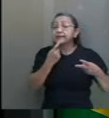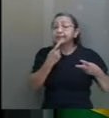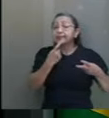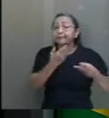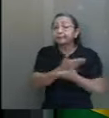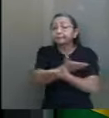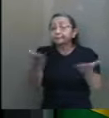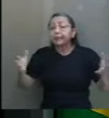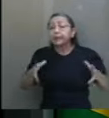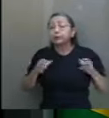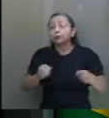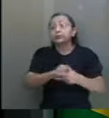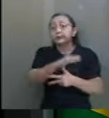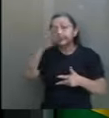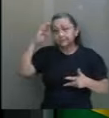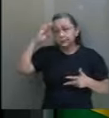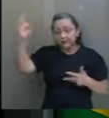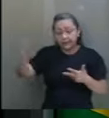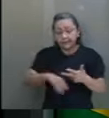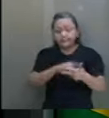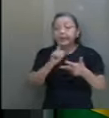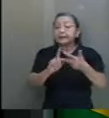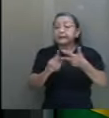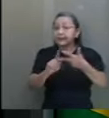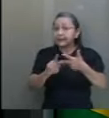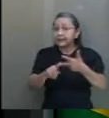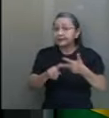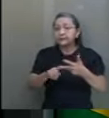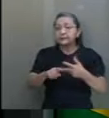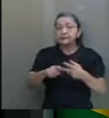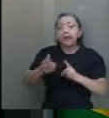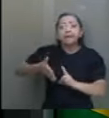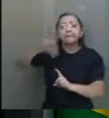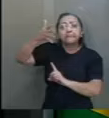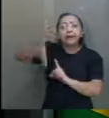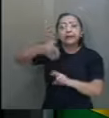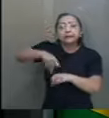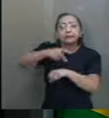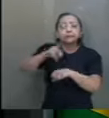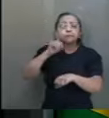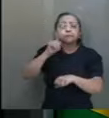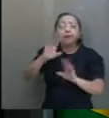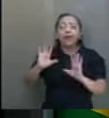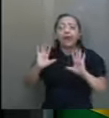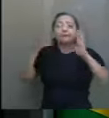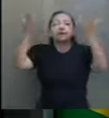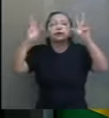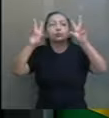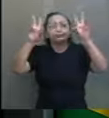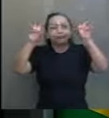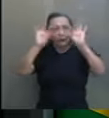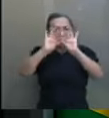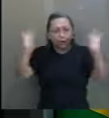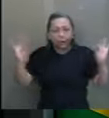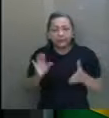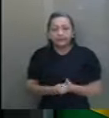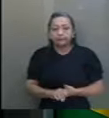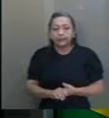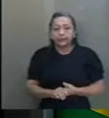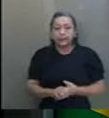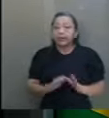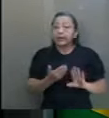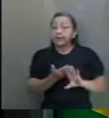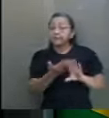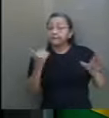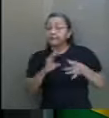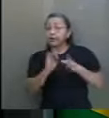Armadas. Três, palestra no Texas em evento denominado, livrando-se